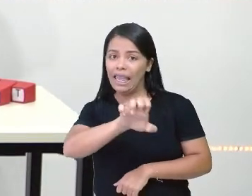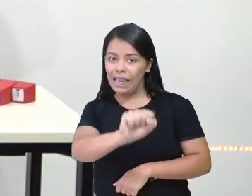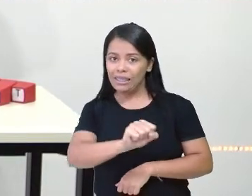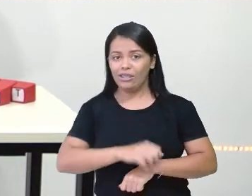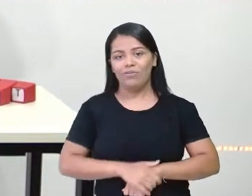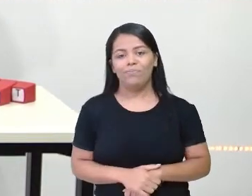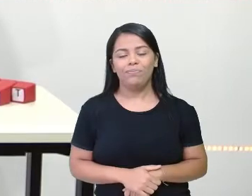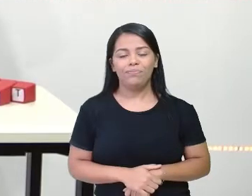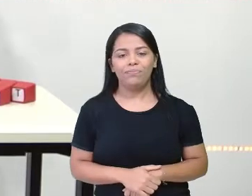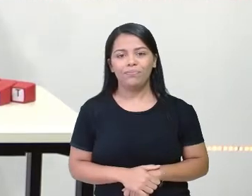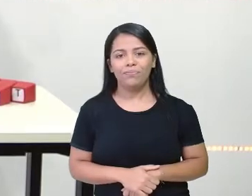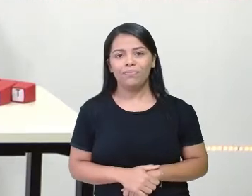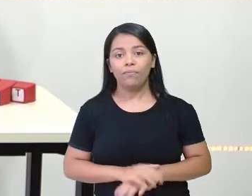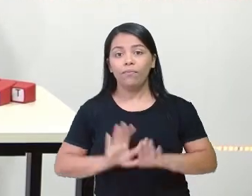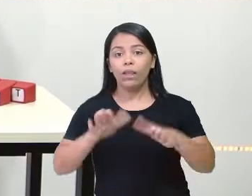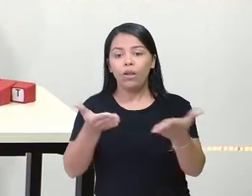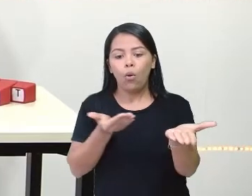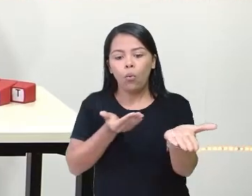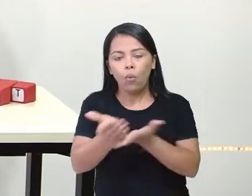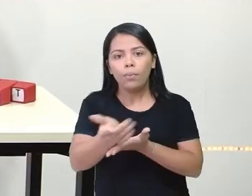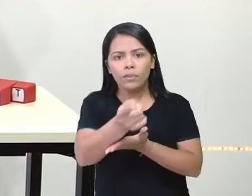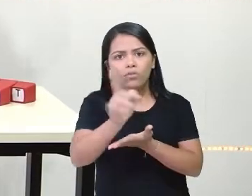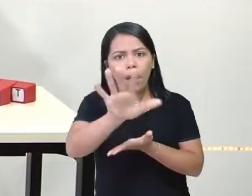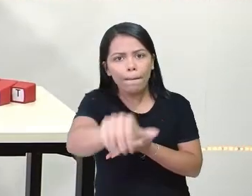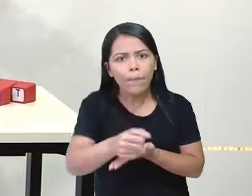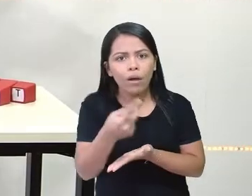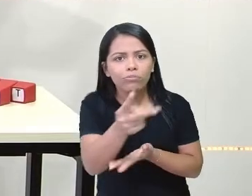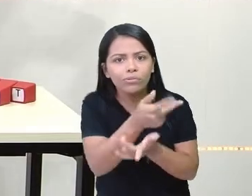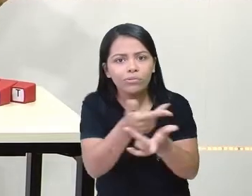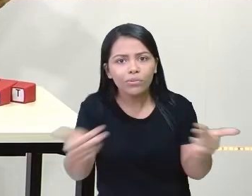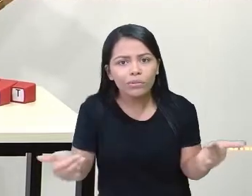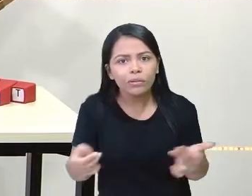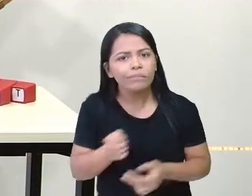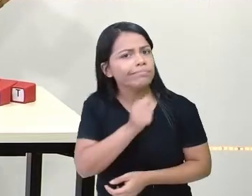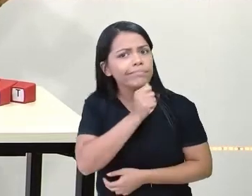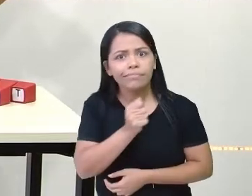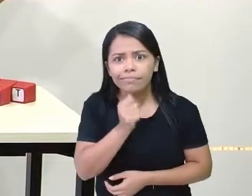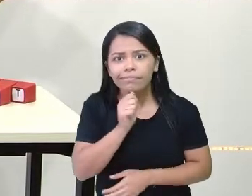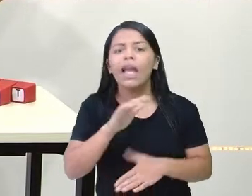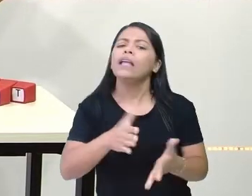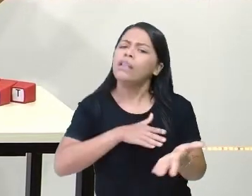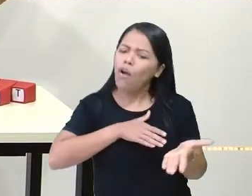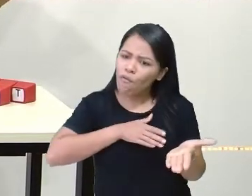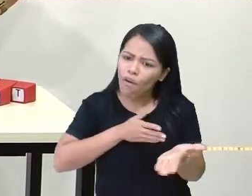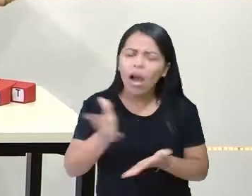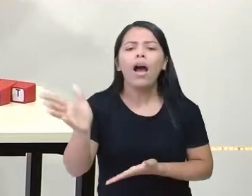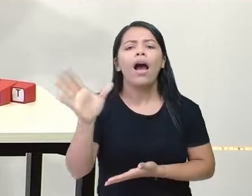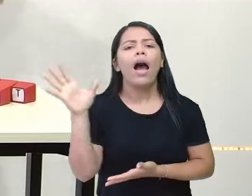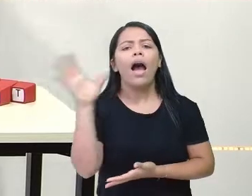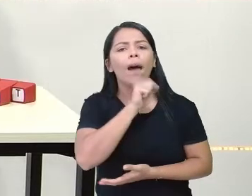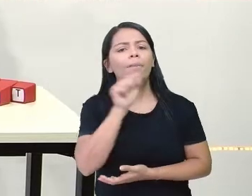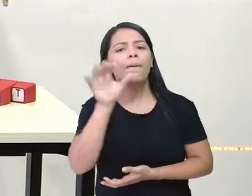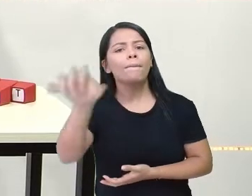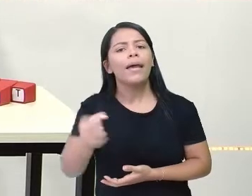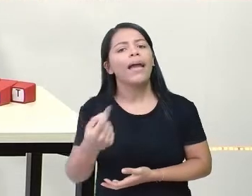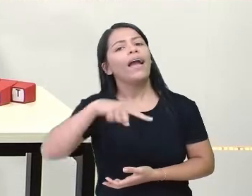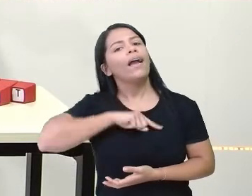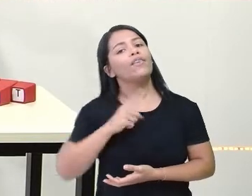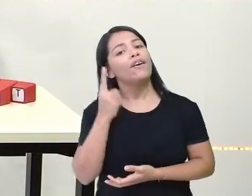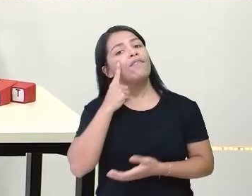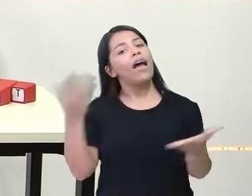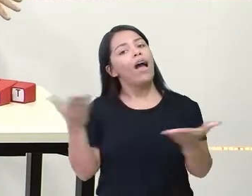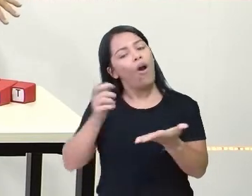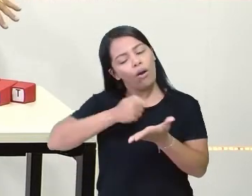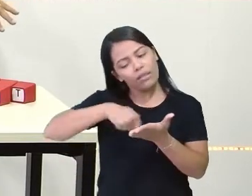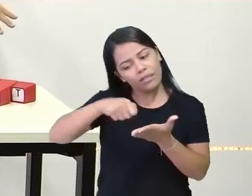vamos lá. Já separou seu material? Ainda não. Então, corre, pegue o caderno e o lápis, porque a gente vai escrever,